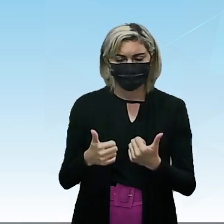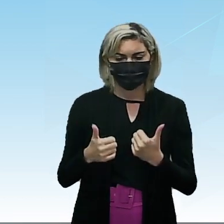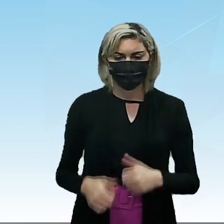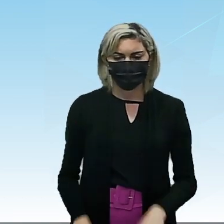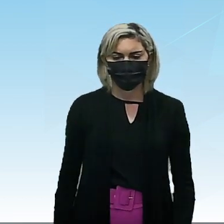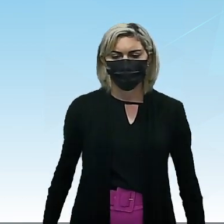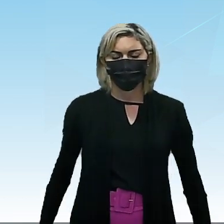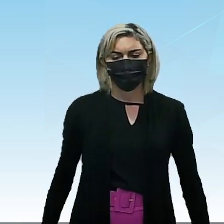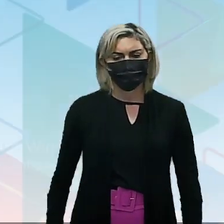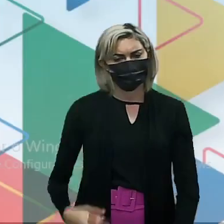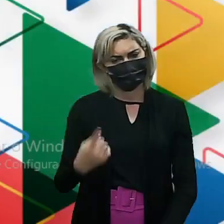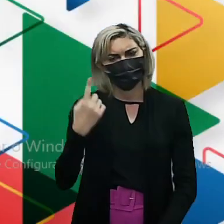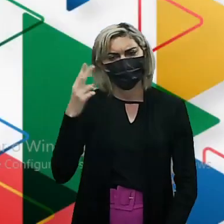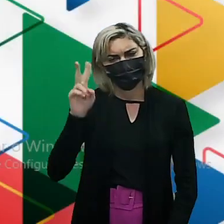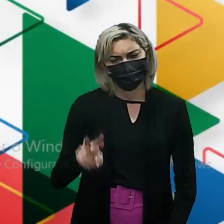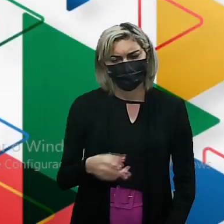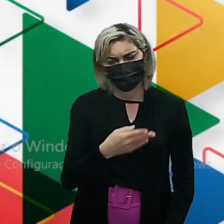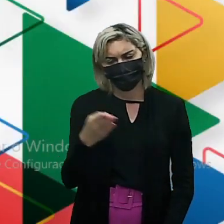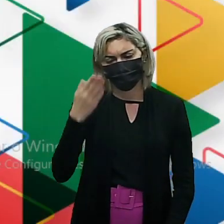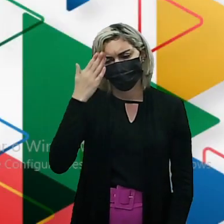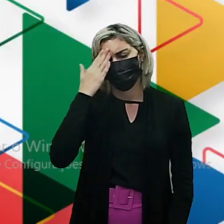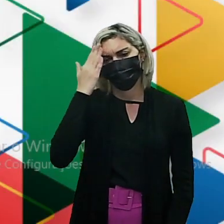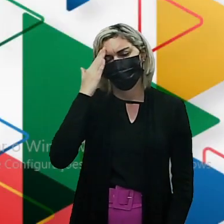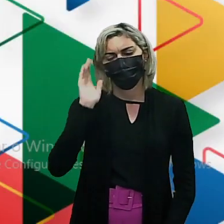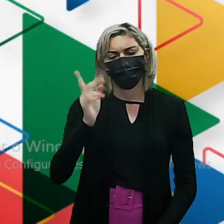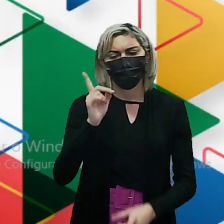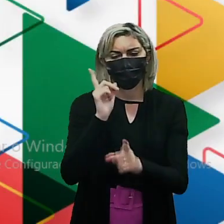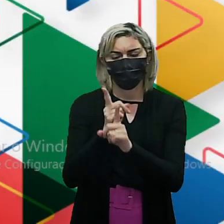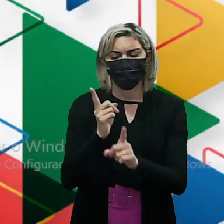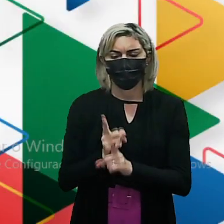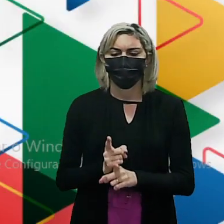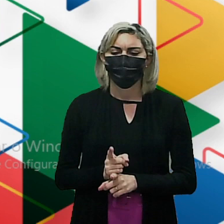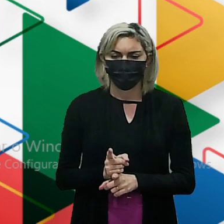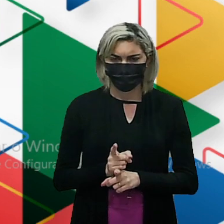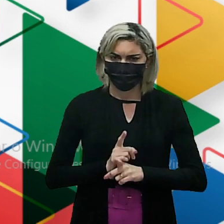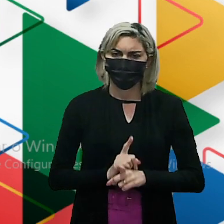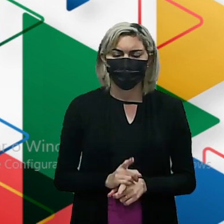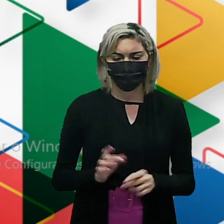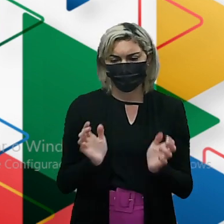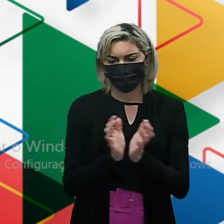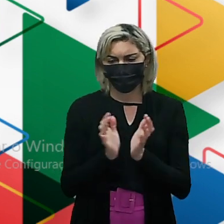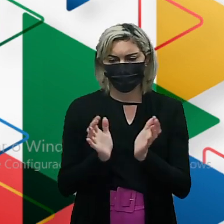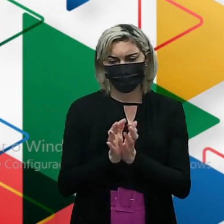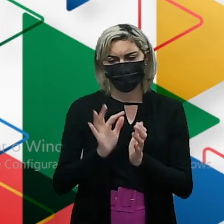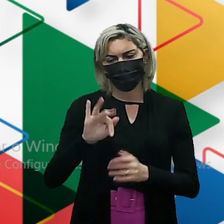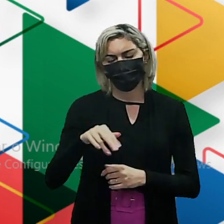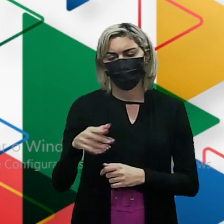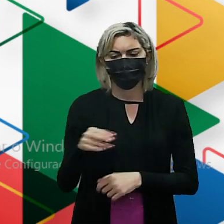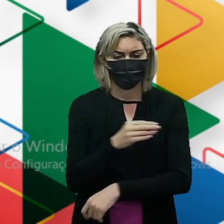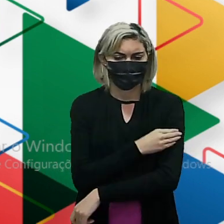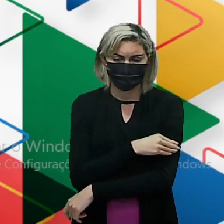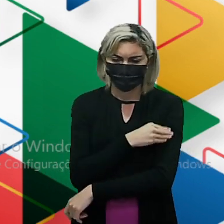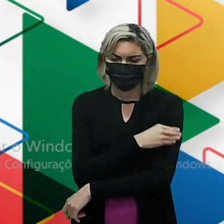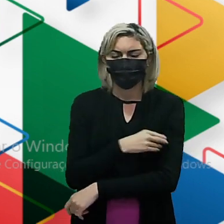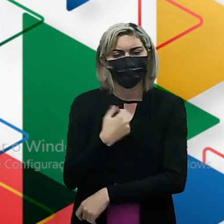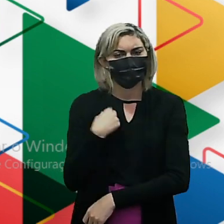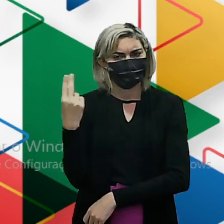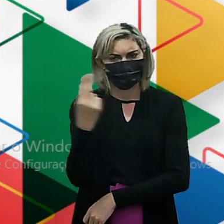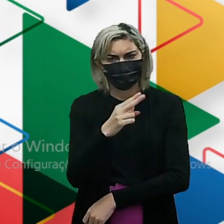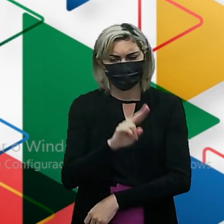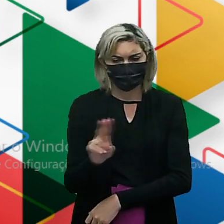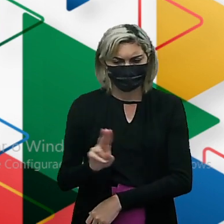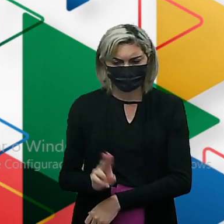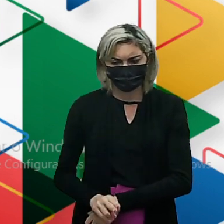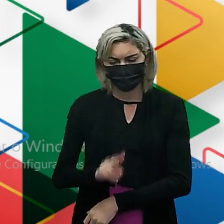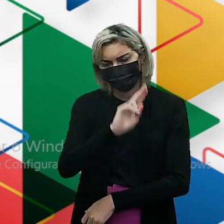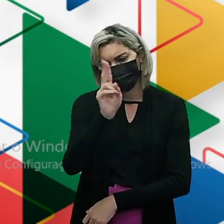Uma vez que você já sabe Agora identificar O grupo funcional álcool Vamos para a nomenclatura Então